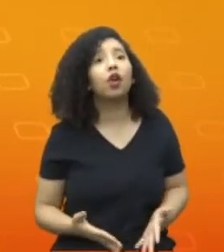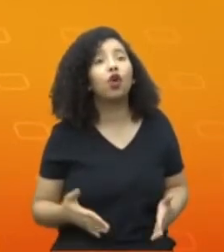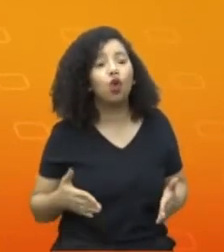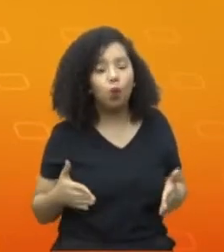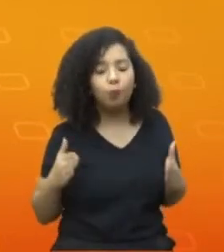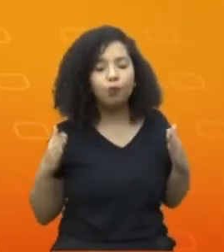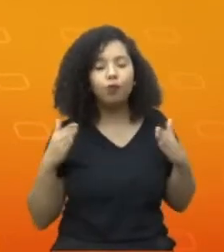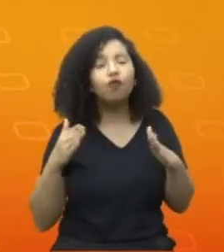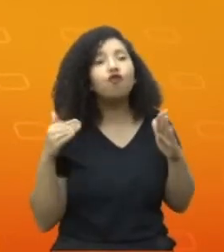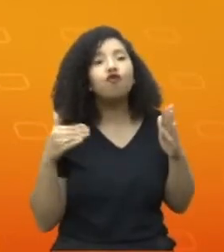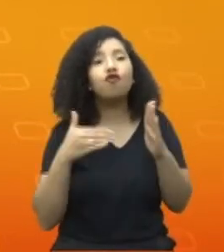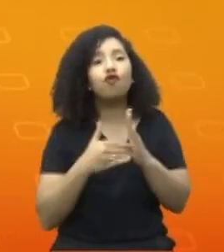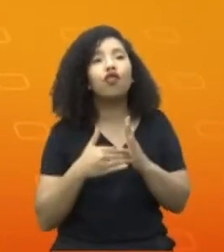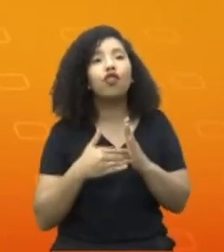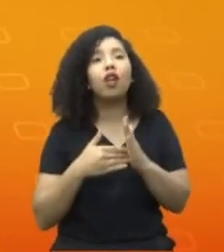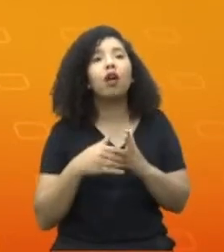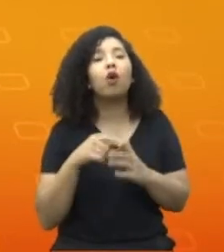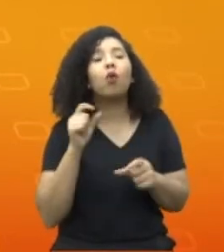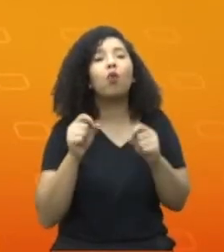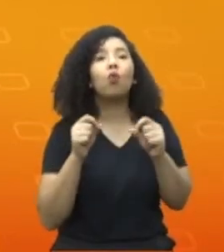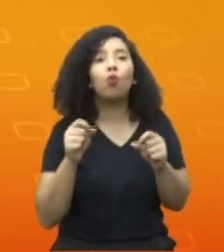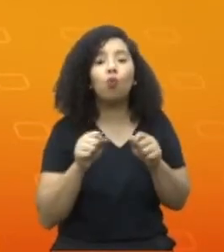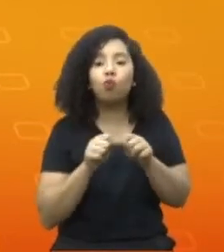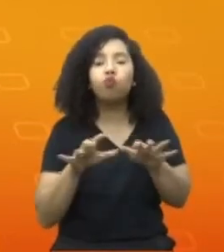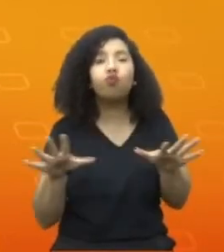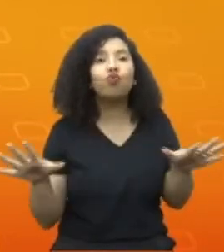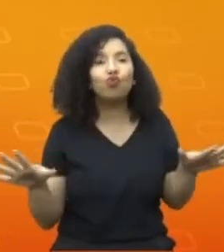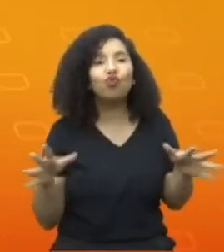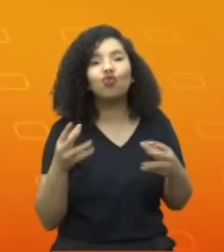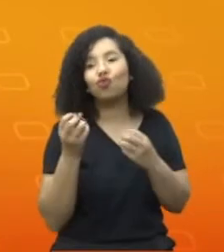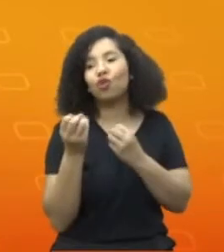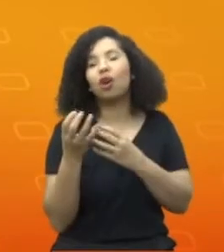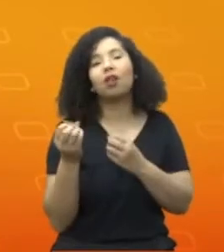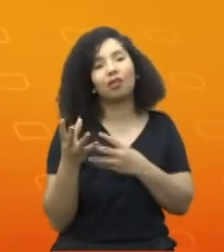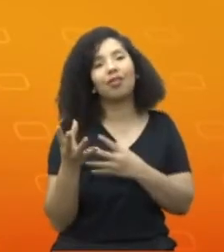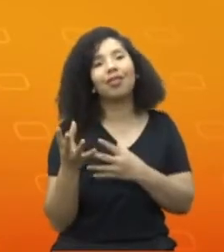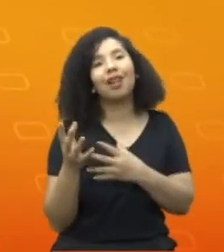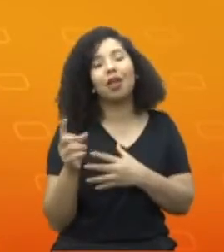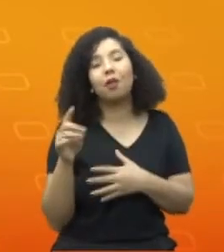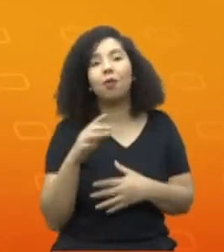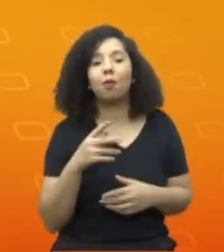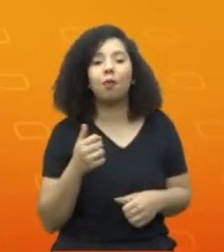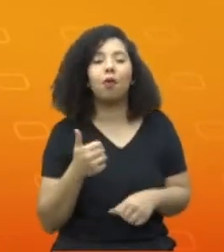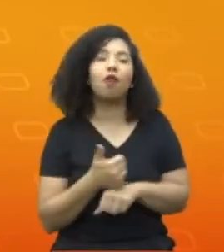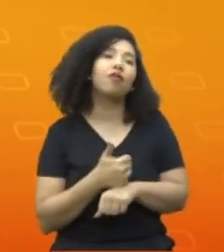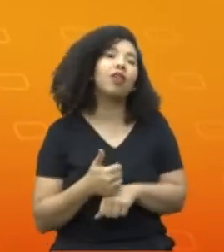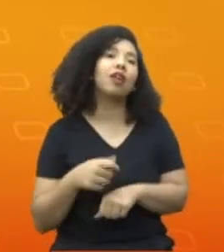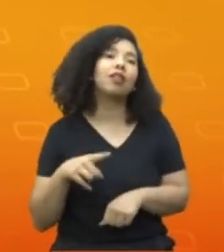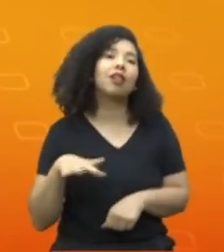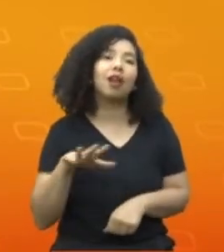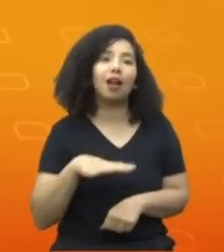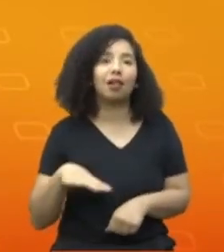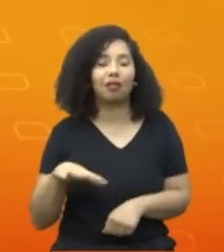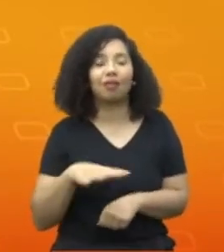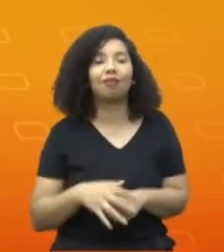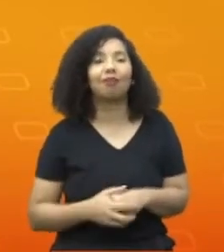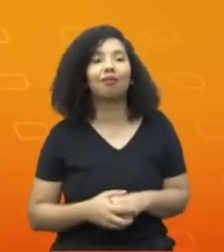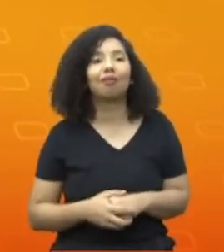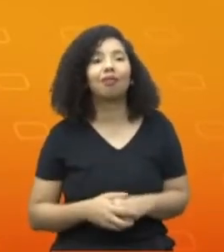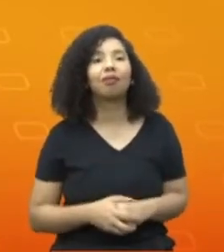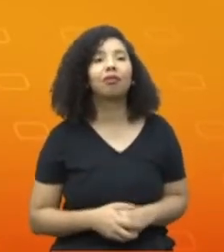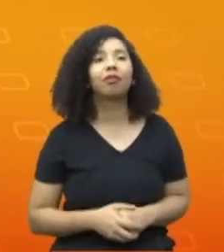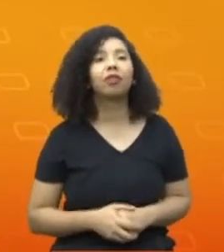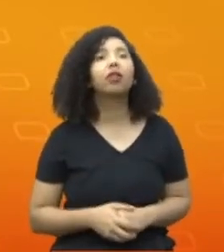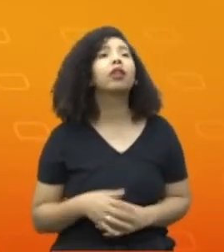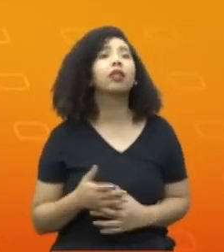divulgar a informação aos profissionais da área, inclusive, para toda a comunidade da mídia, mas